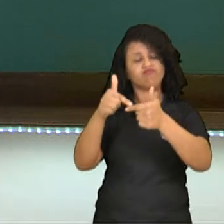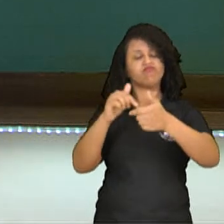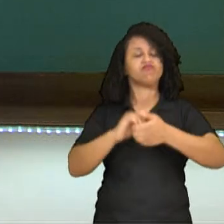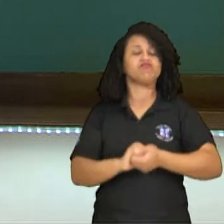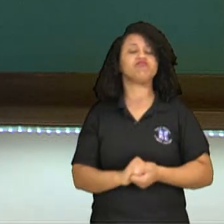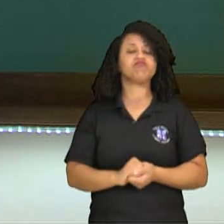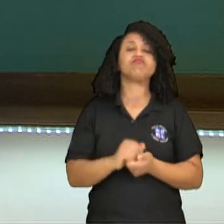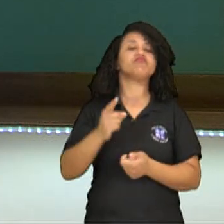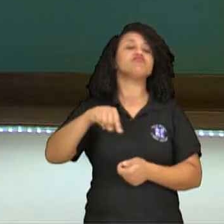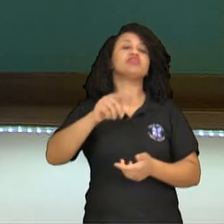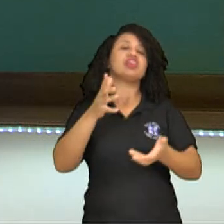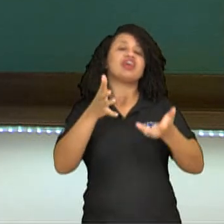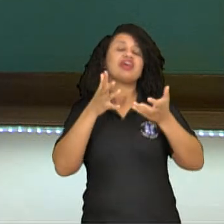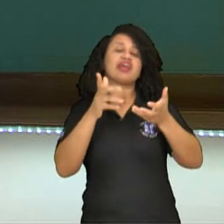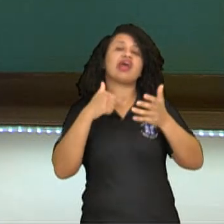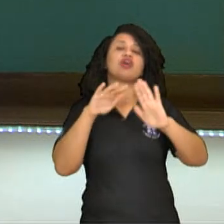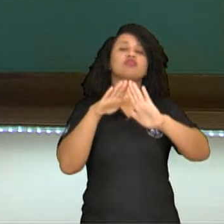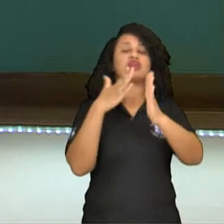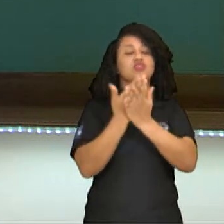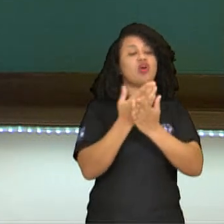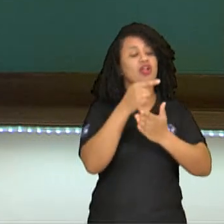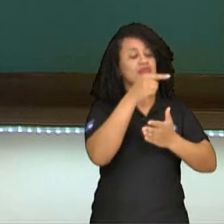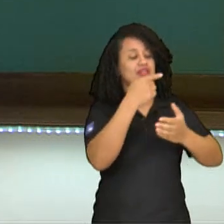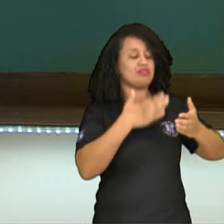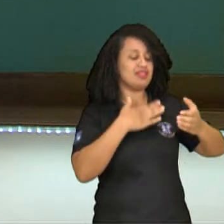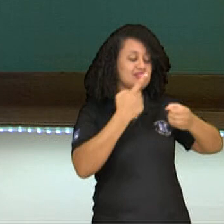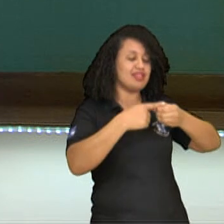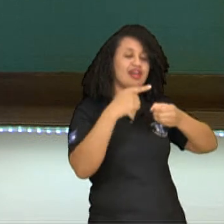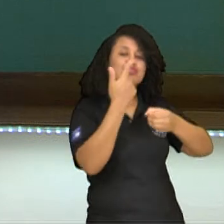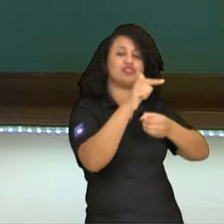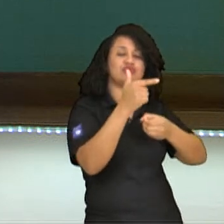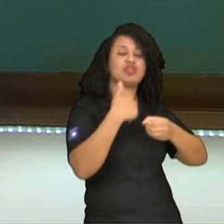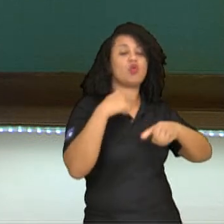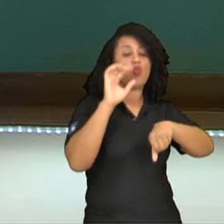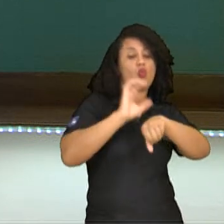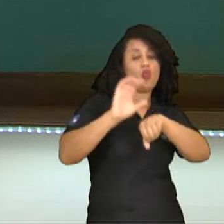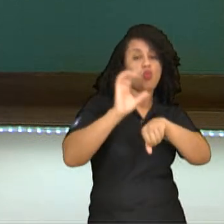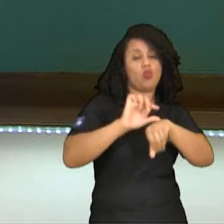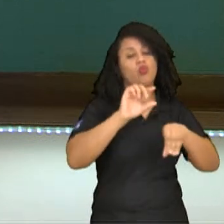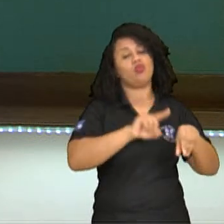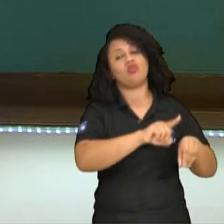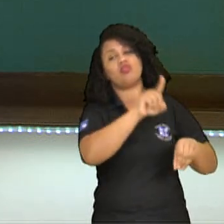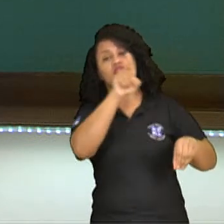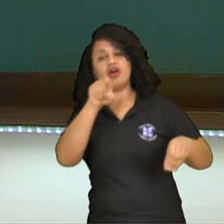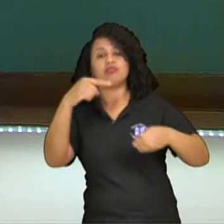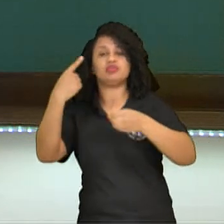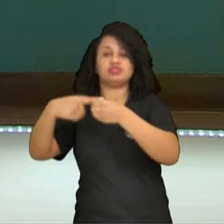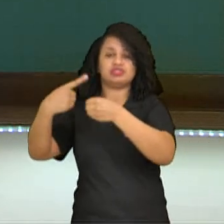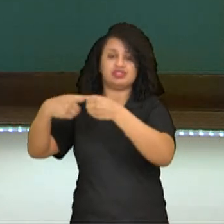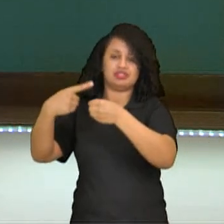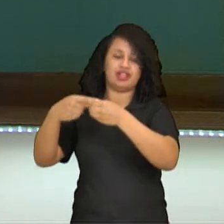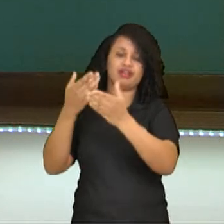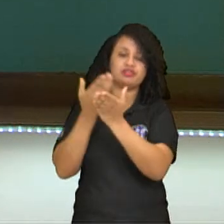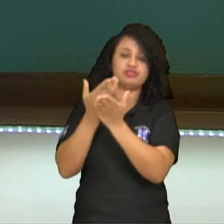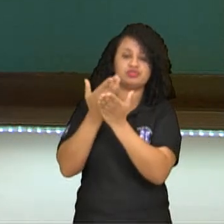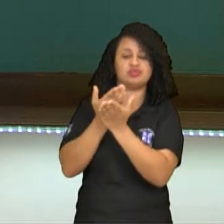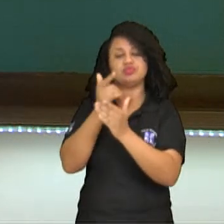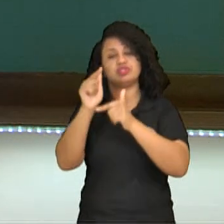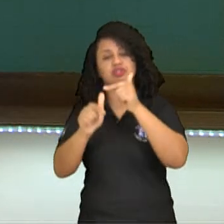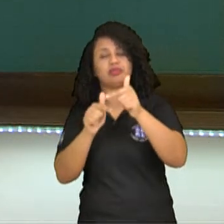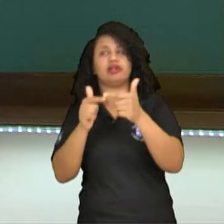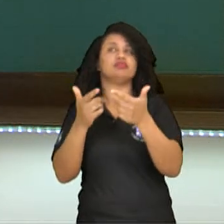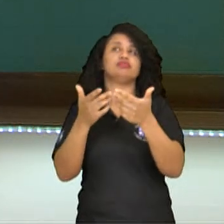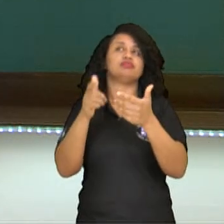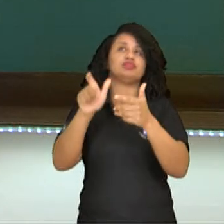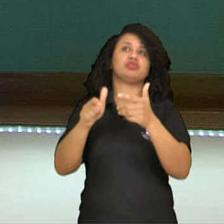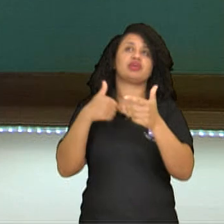Eles querem uma escola que não tem ali na cidade deles um curso, acabam migrando para outra cidade. Ah, a pessoa quer